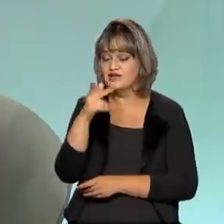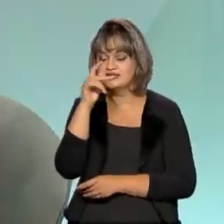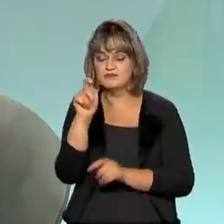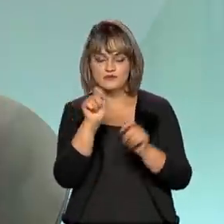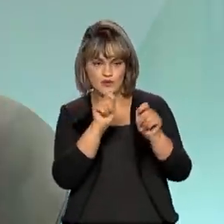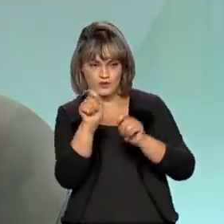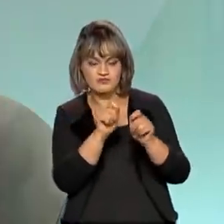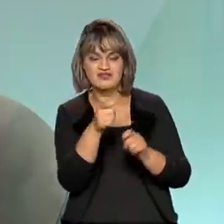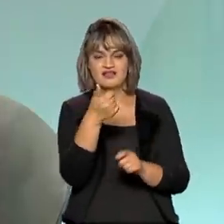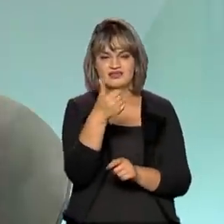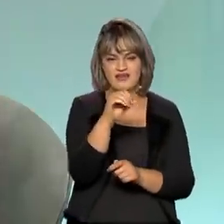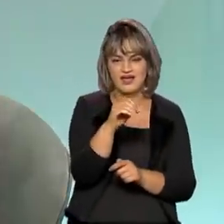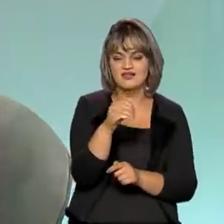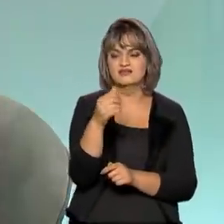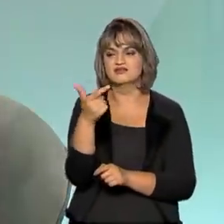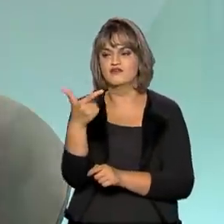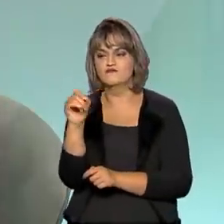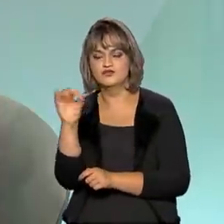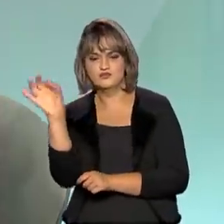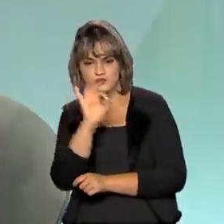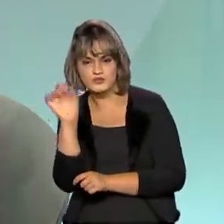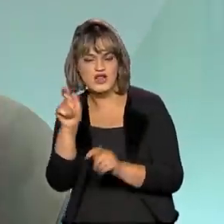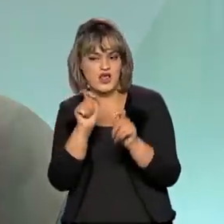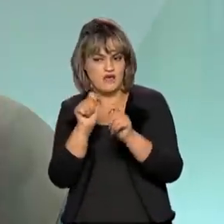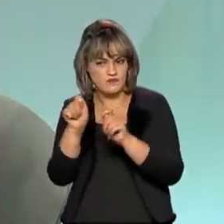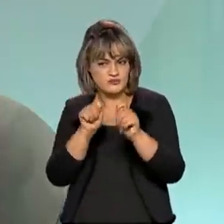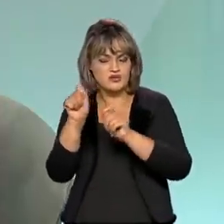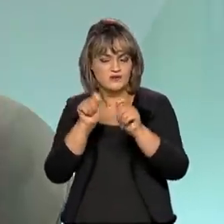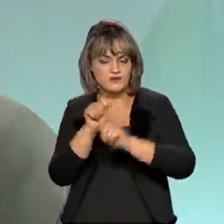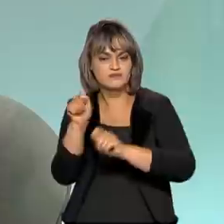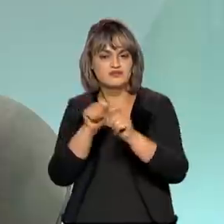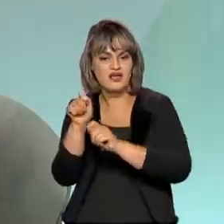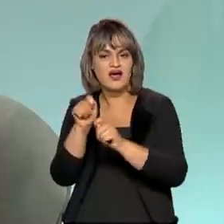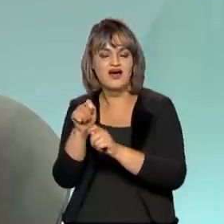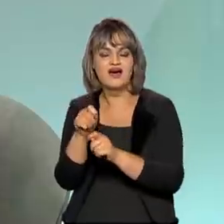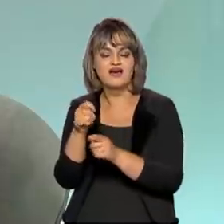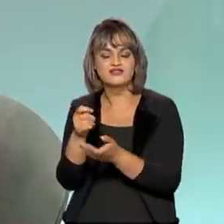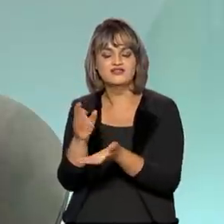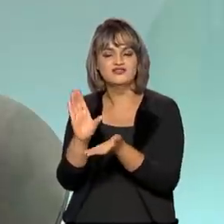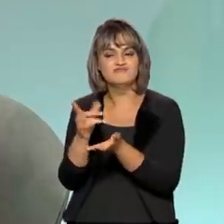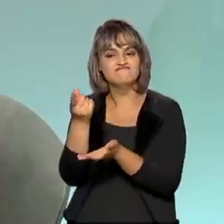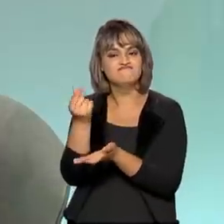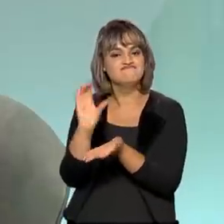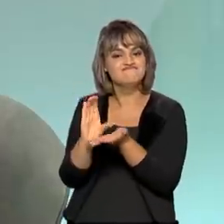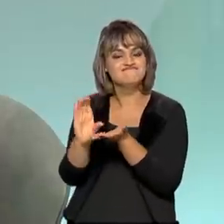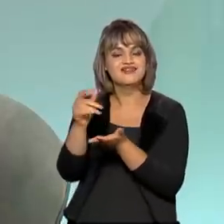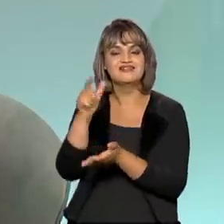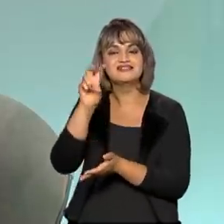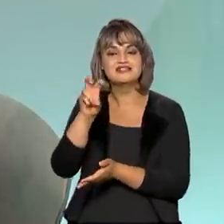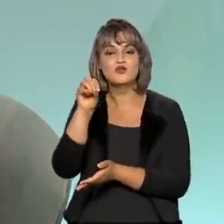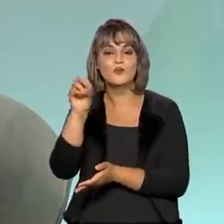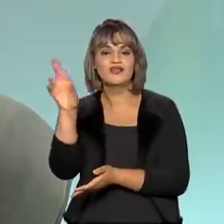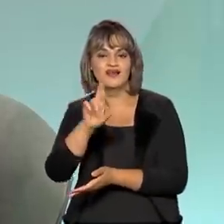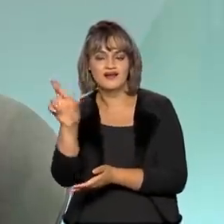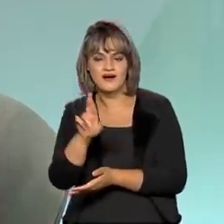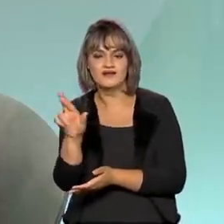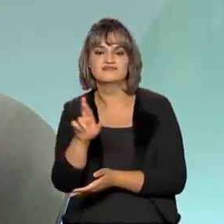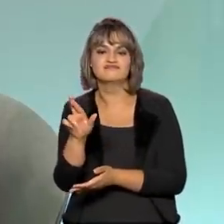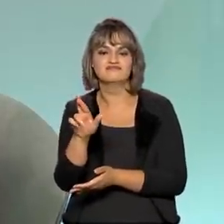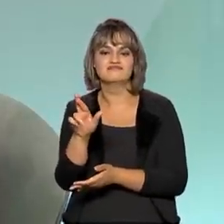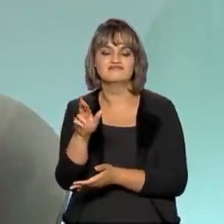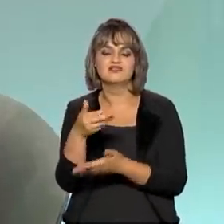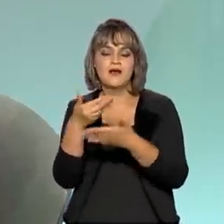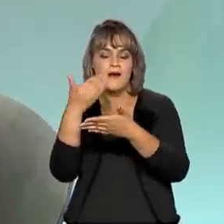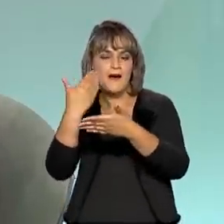% e 20% da conta dele, conforme a meta a ser divulgada pelas distribuidoras na própria